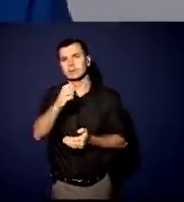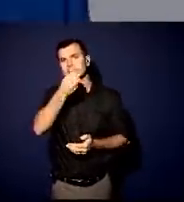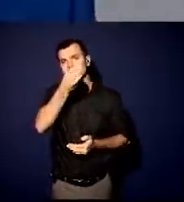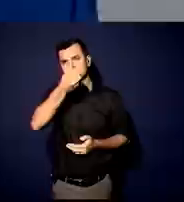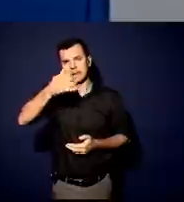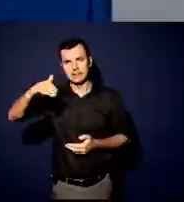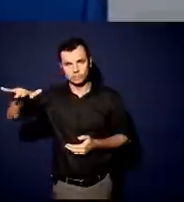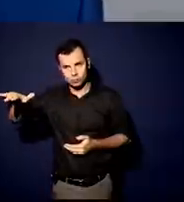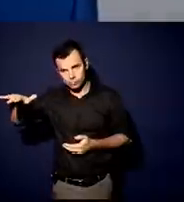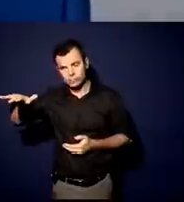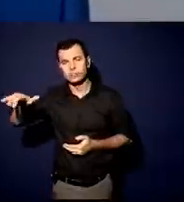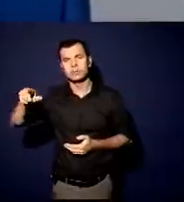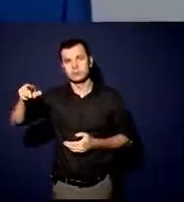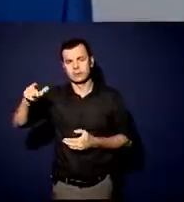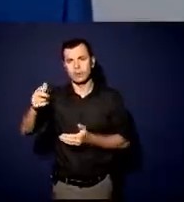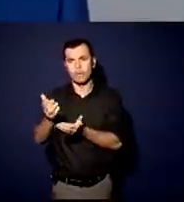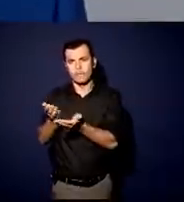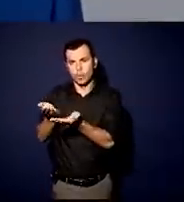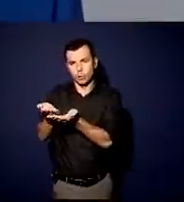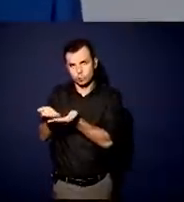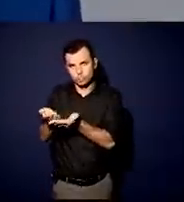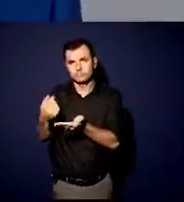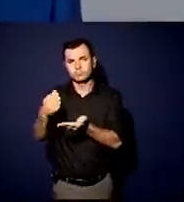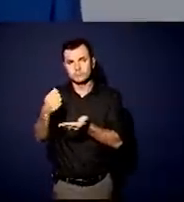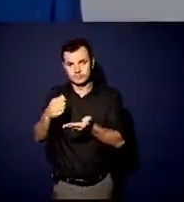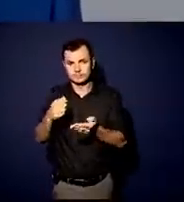adiantado que depende da doença do governo federal